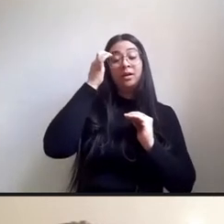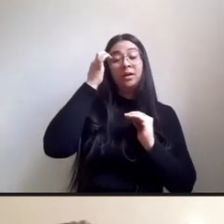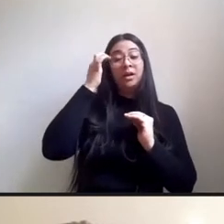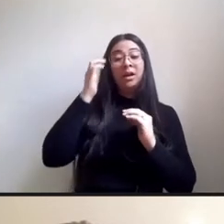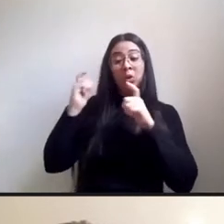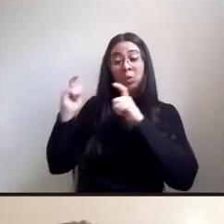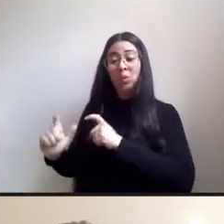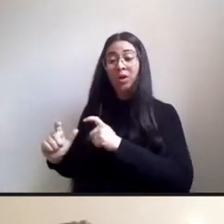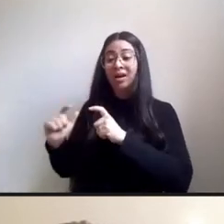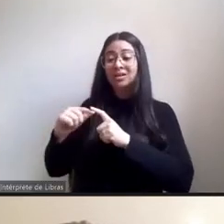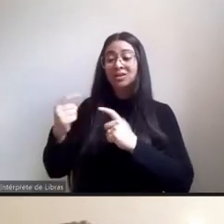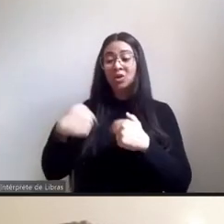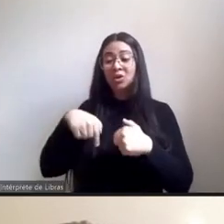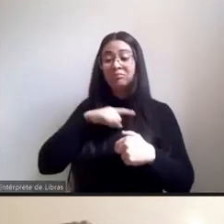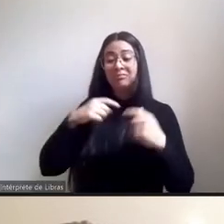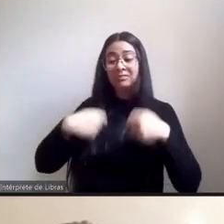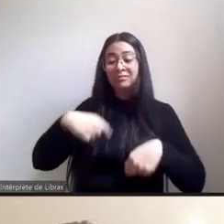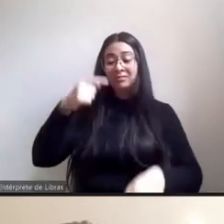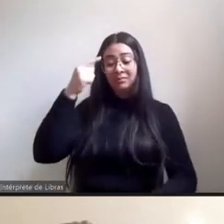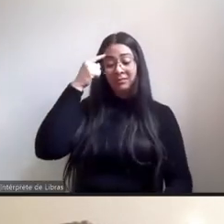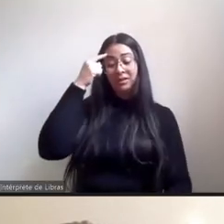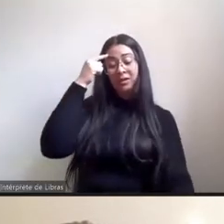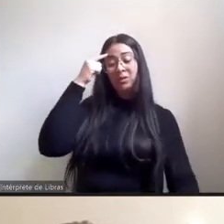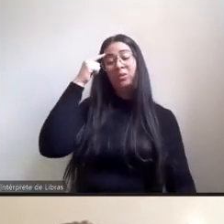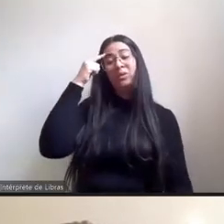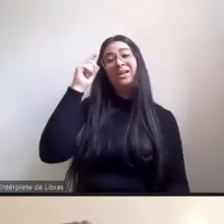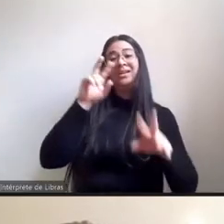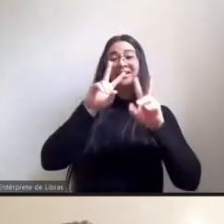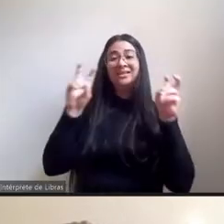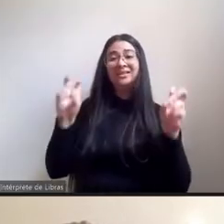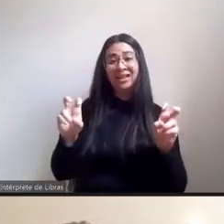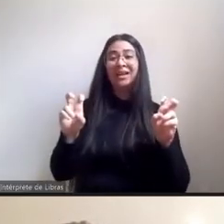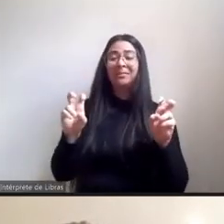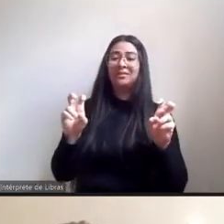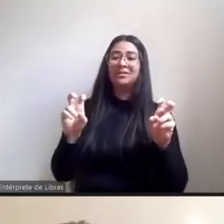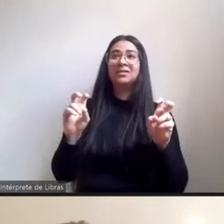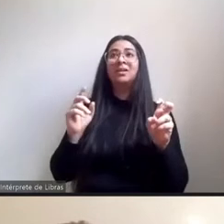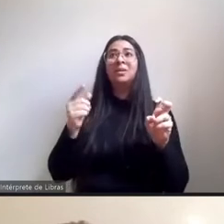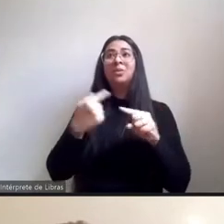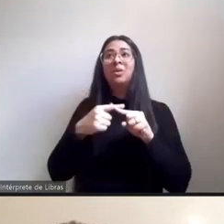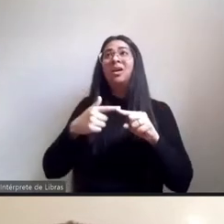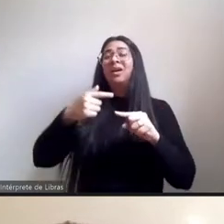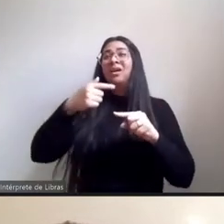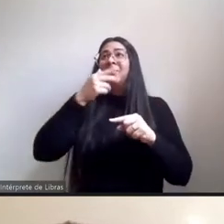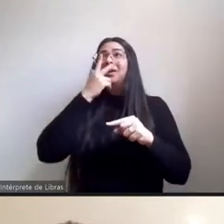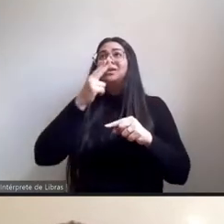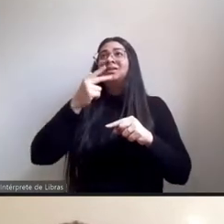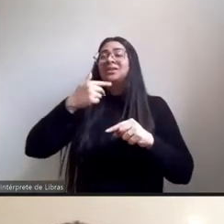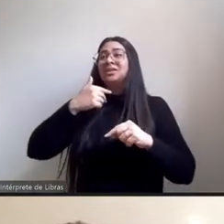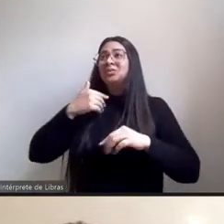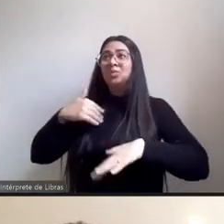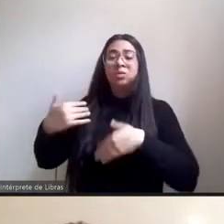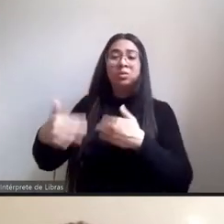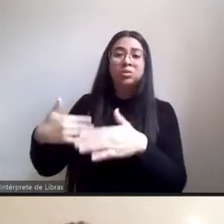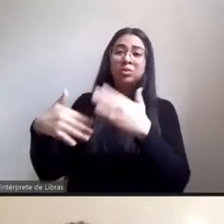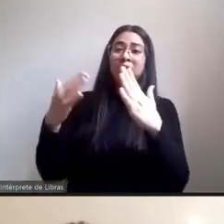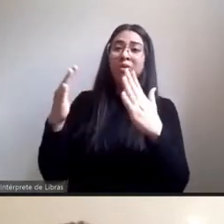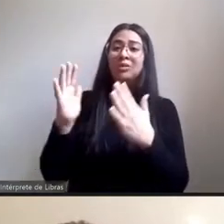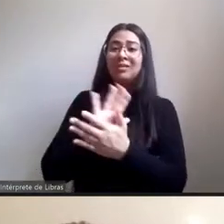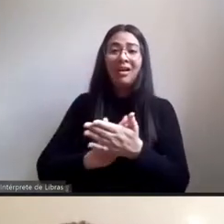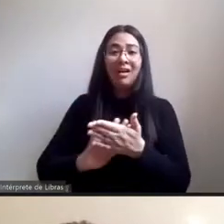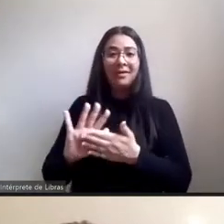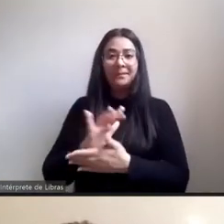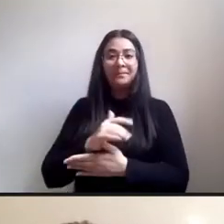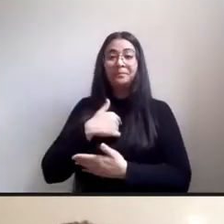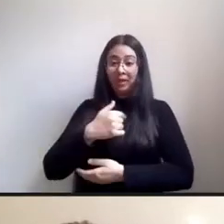articulada sob pena de não experimentar o avanço né eu fui aluna do Roberto Cardoso de Oliveira